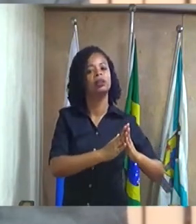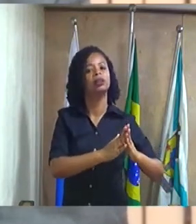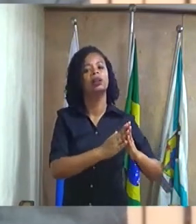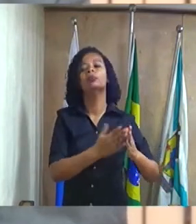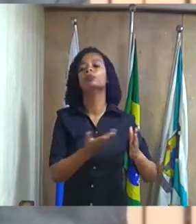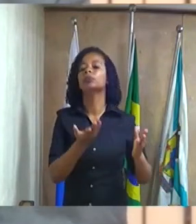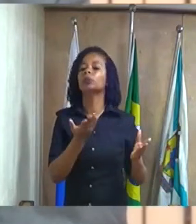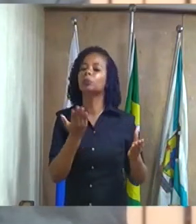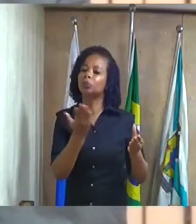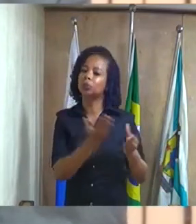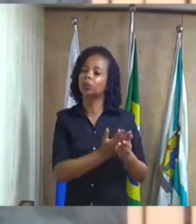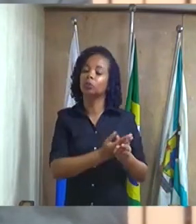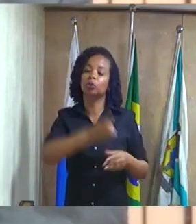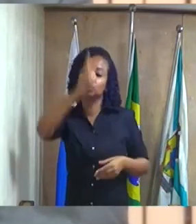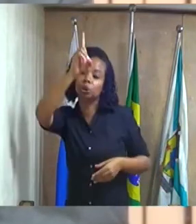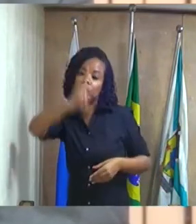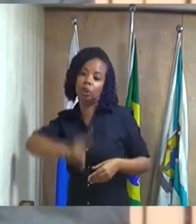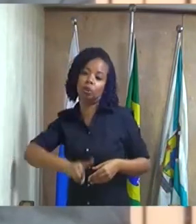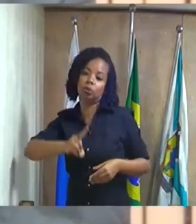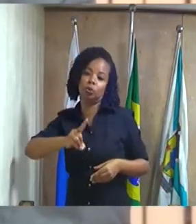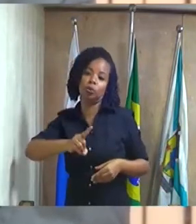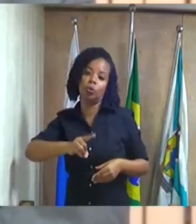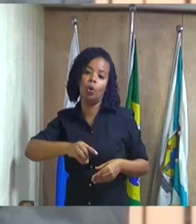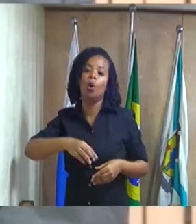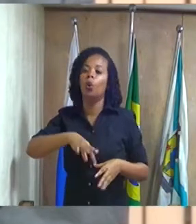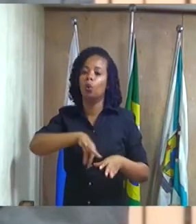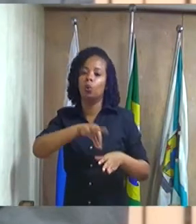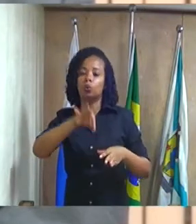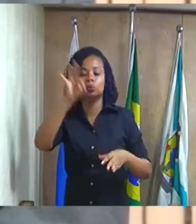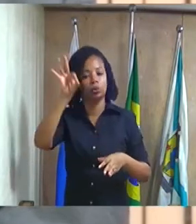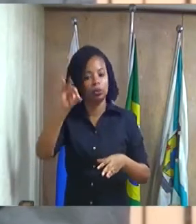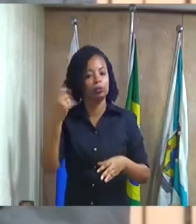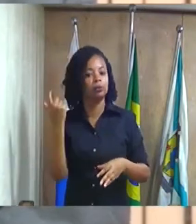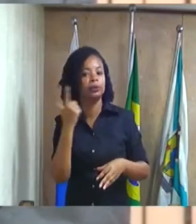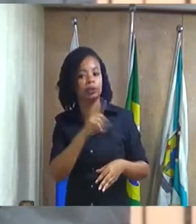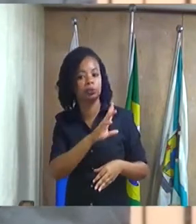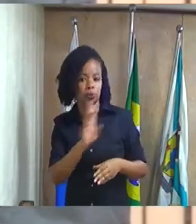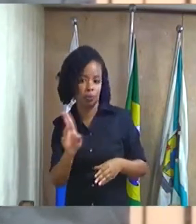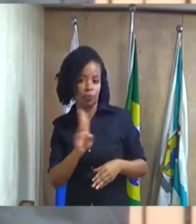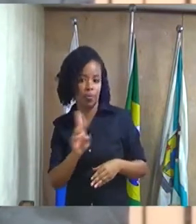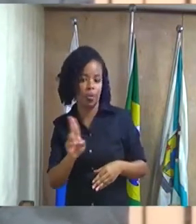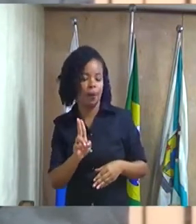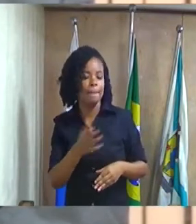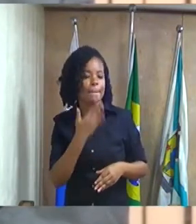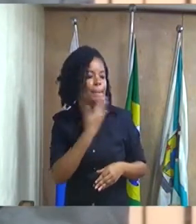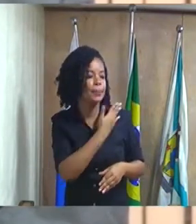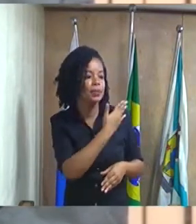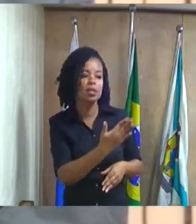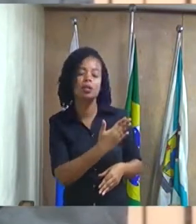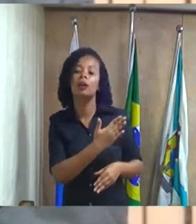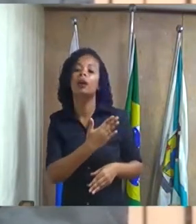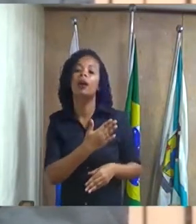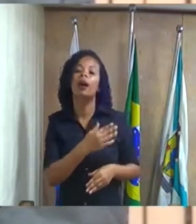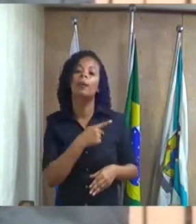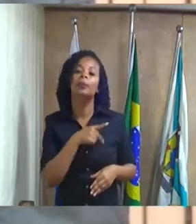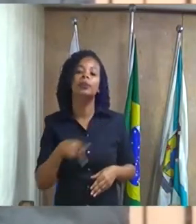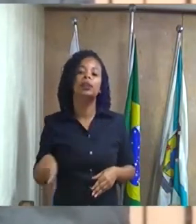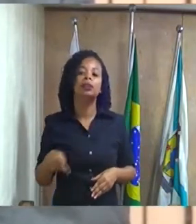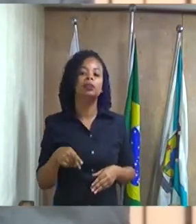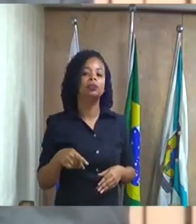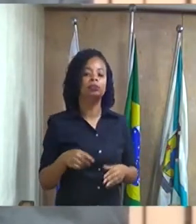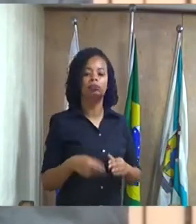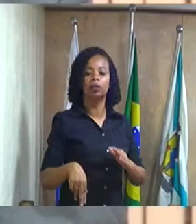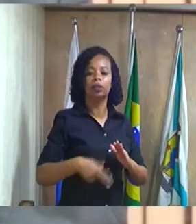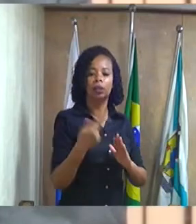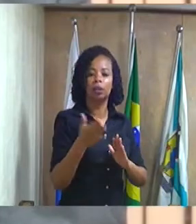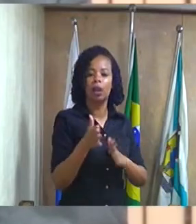direito do sorteio então gostaria de pedir ao presidente vou fazer o requerimento por escrito